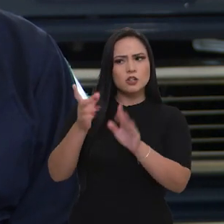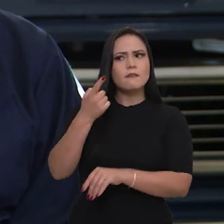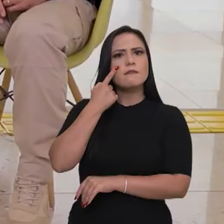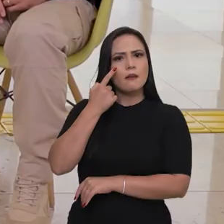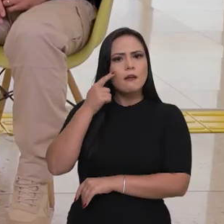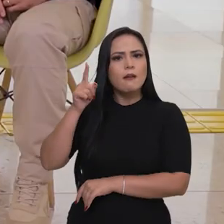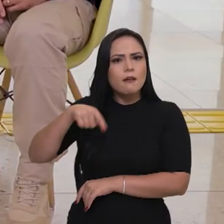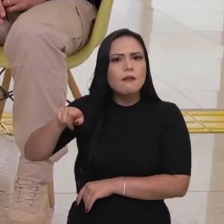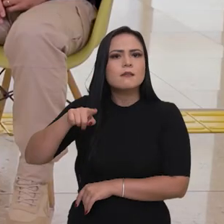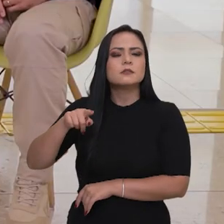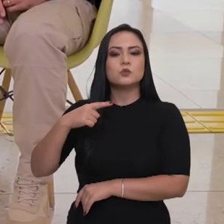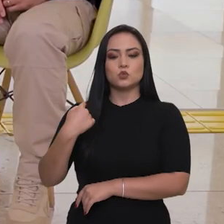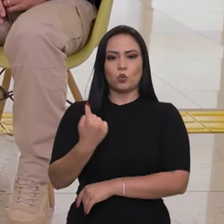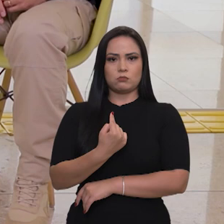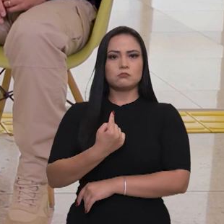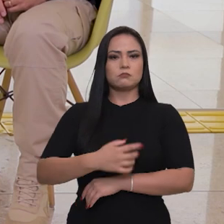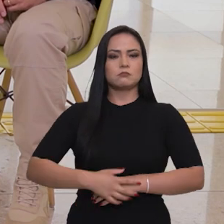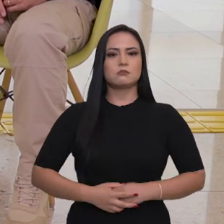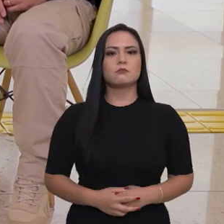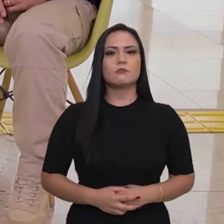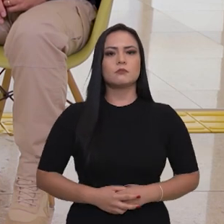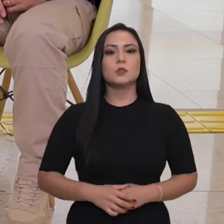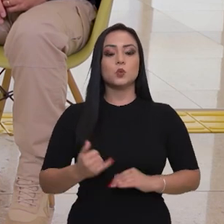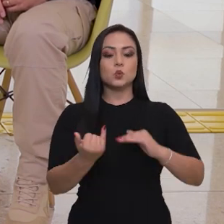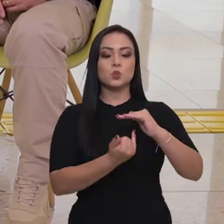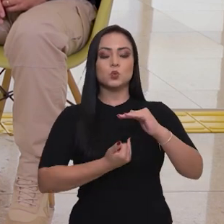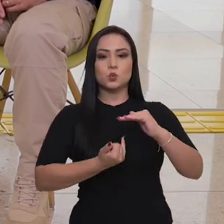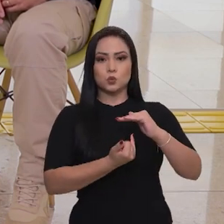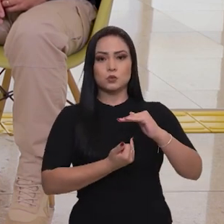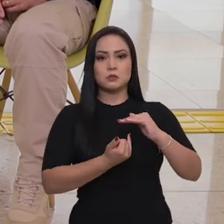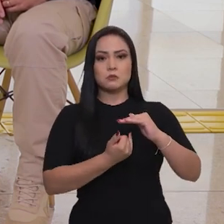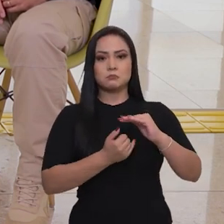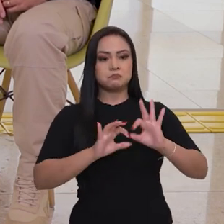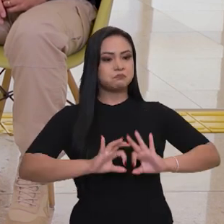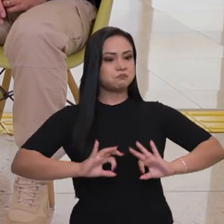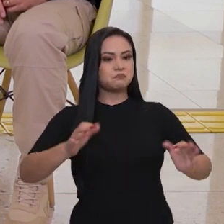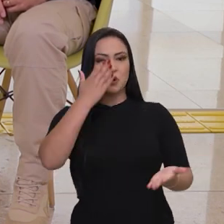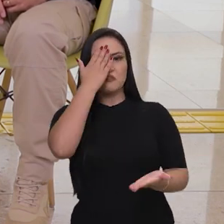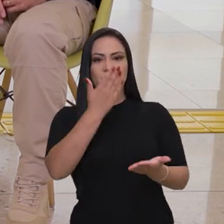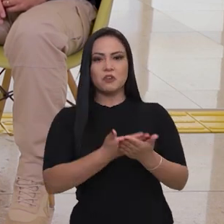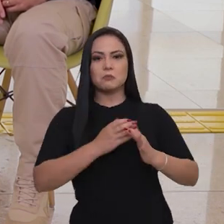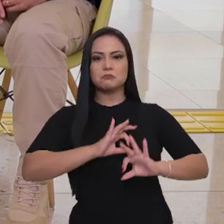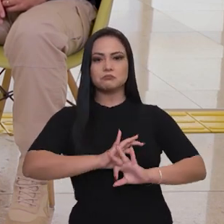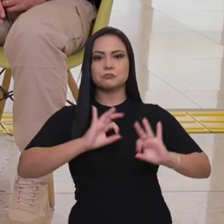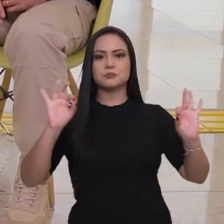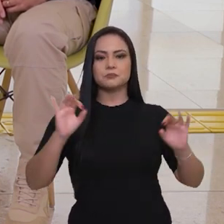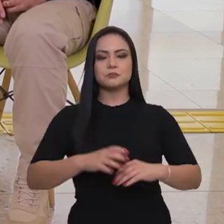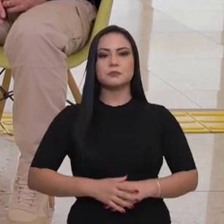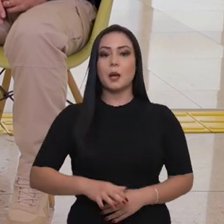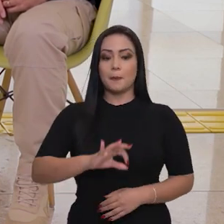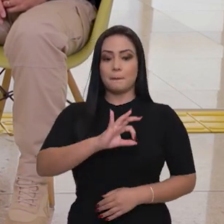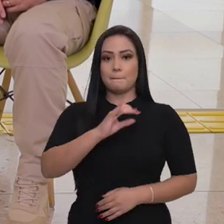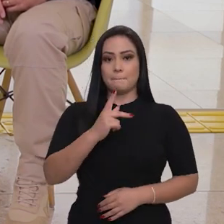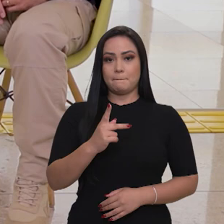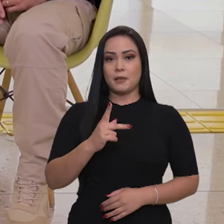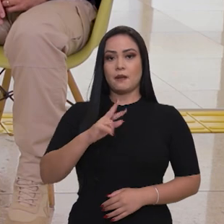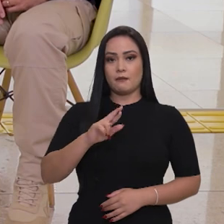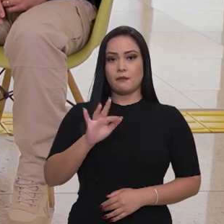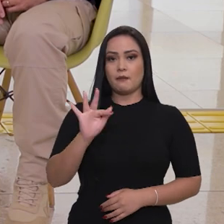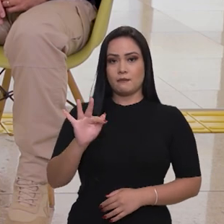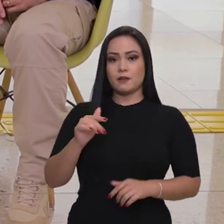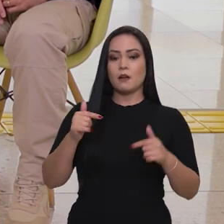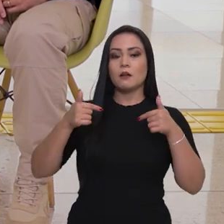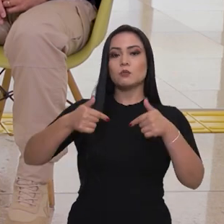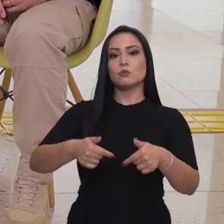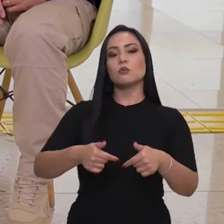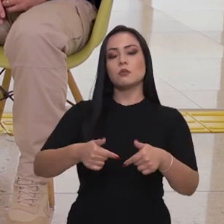reconhece em nós uma instituição de muita confiabilidade. E a Polícia Rodoviária